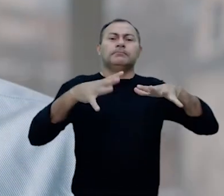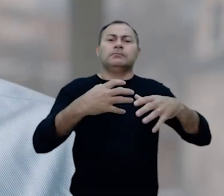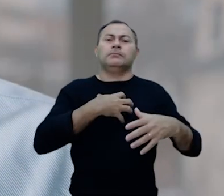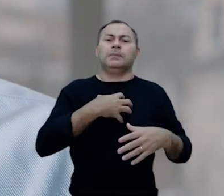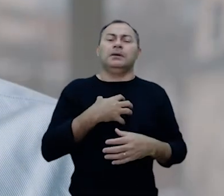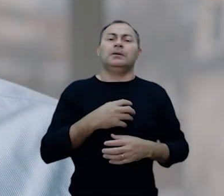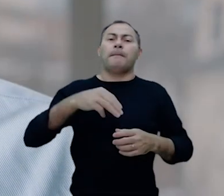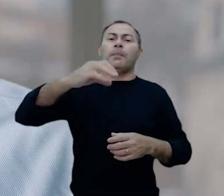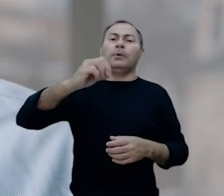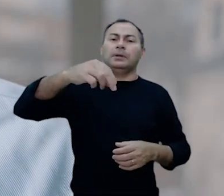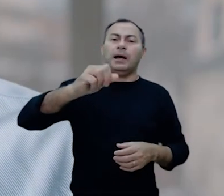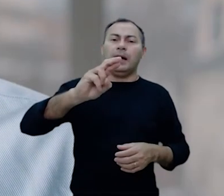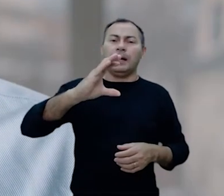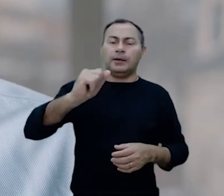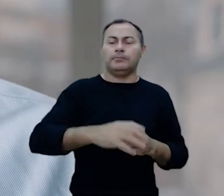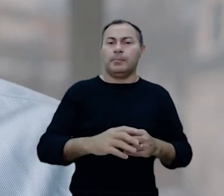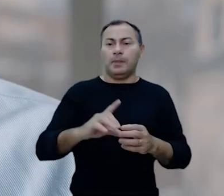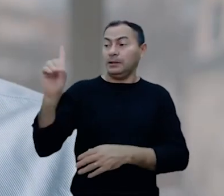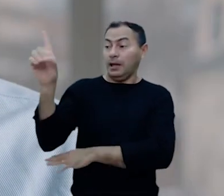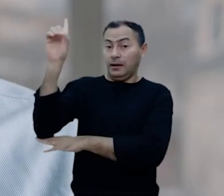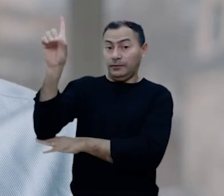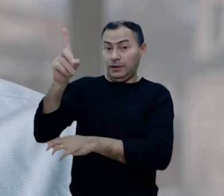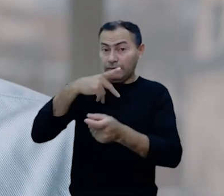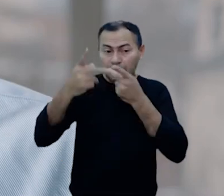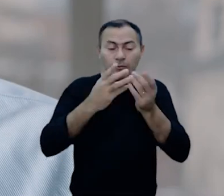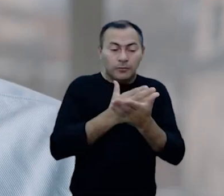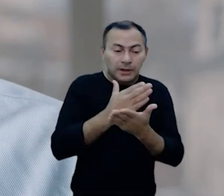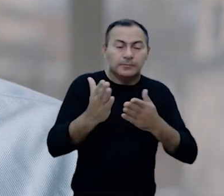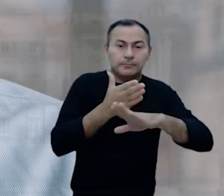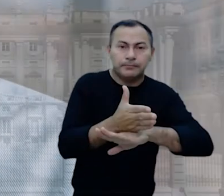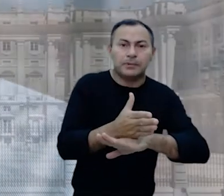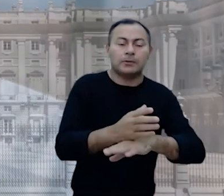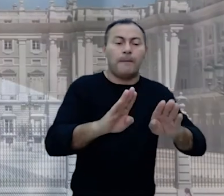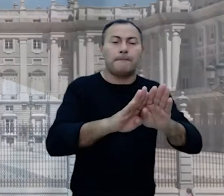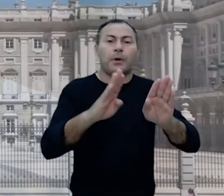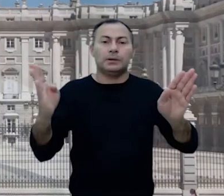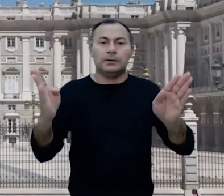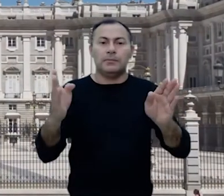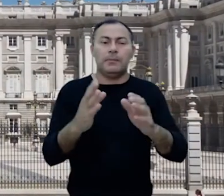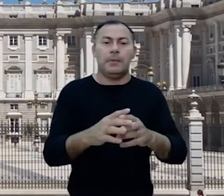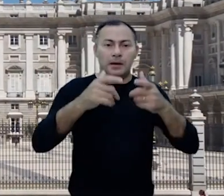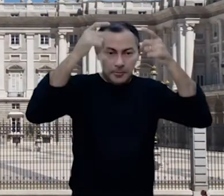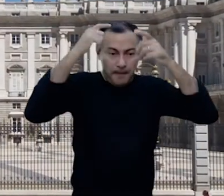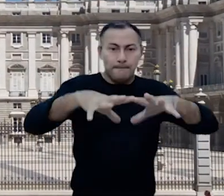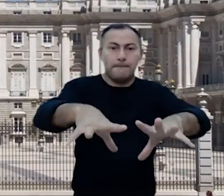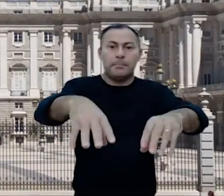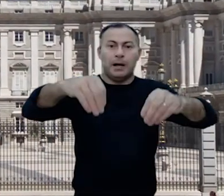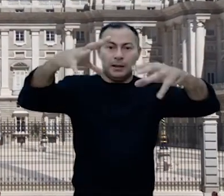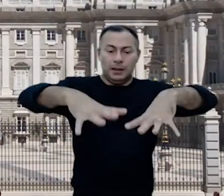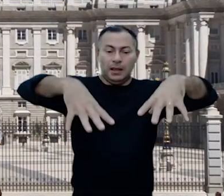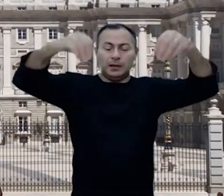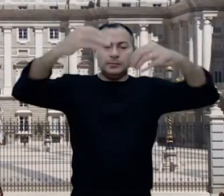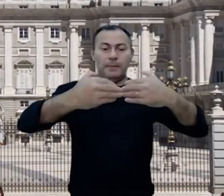audiência com este grande monarca? Davi diz que você começaria entrando através do portão do grande